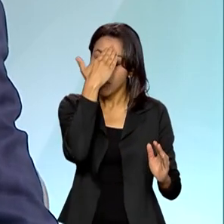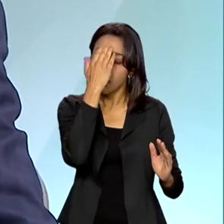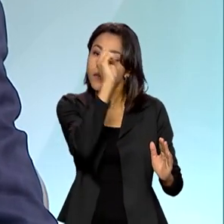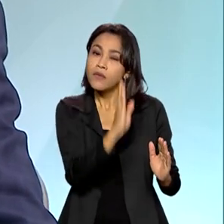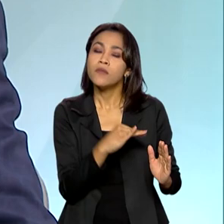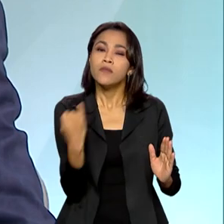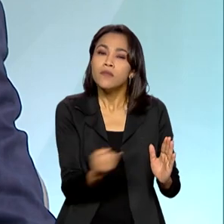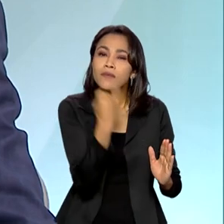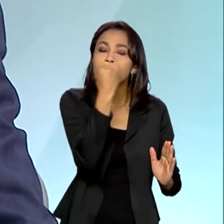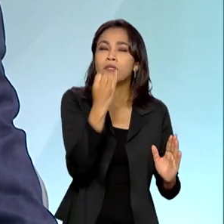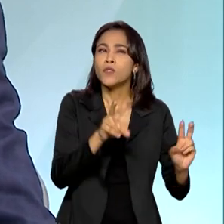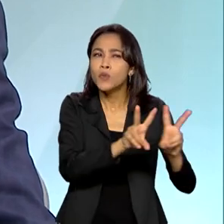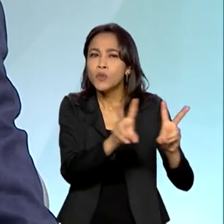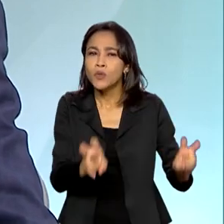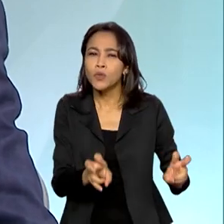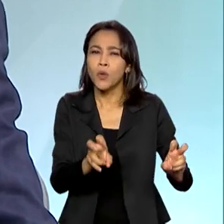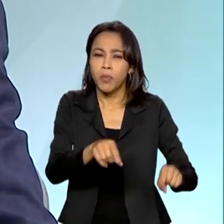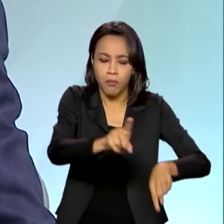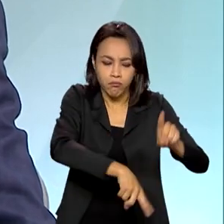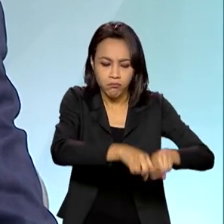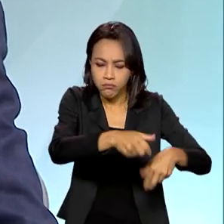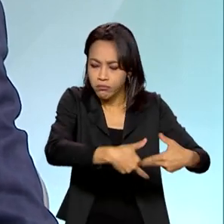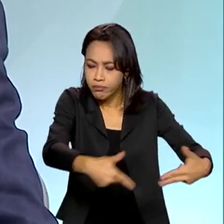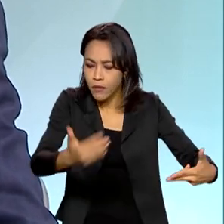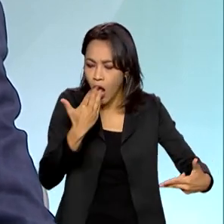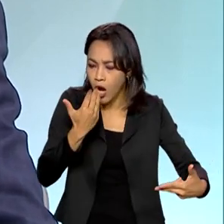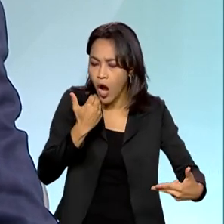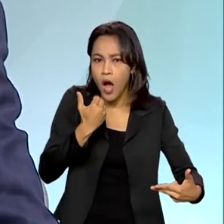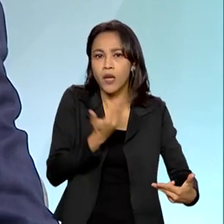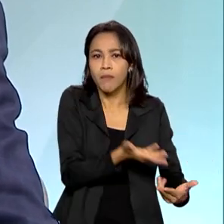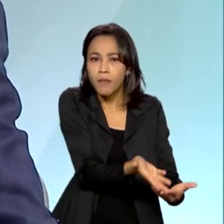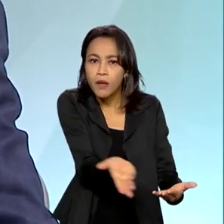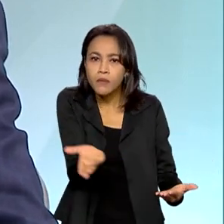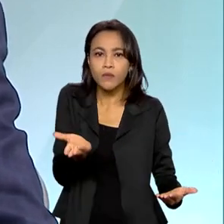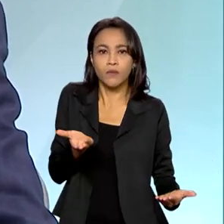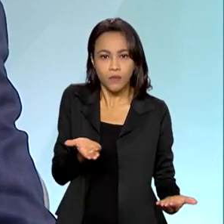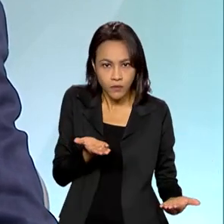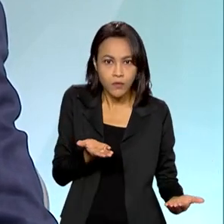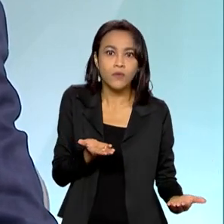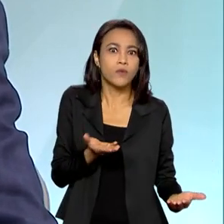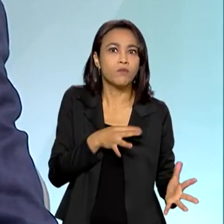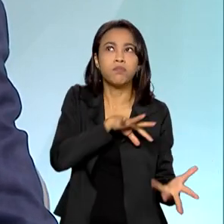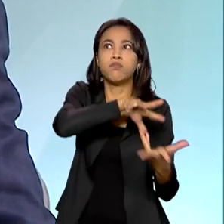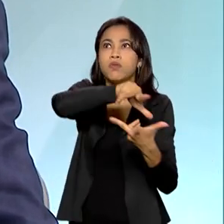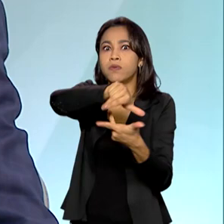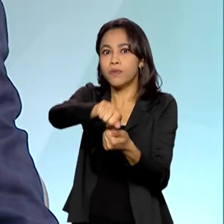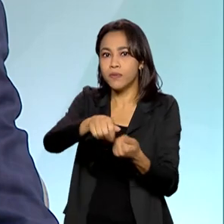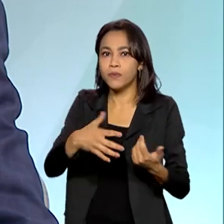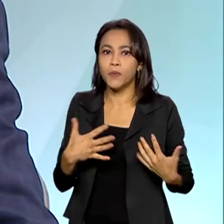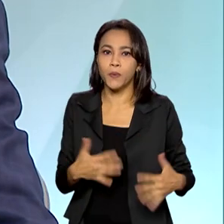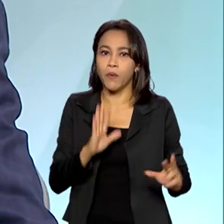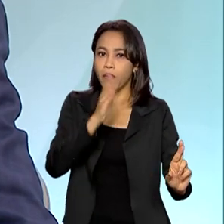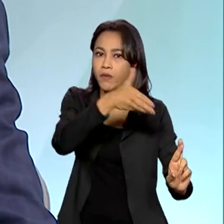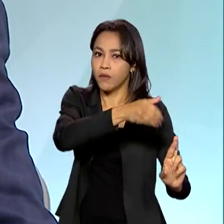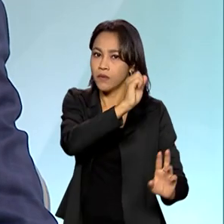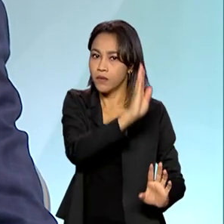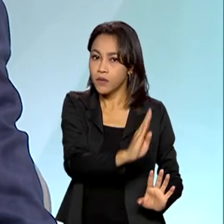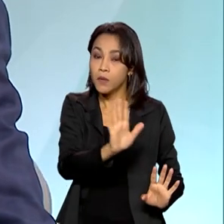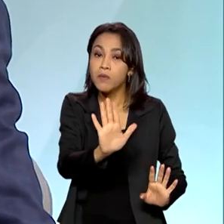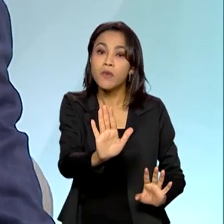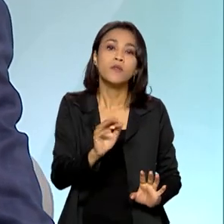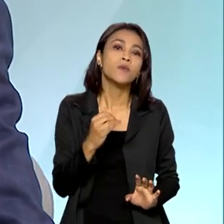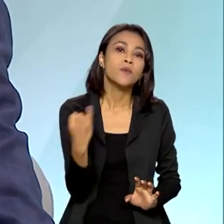termos de geração de commodities, de alimentos para o mundo inteiro. E o importante